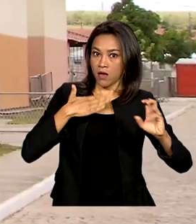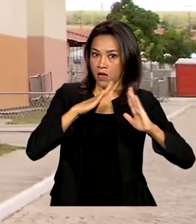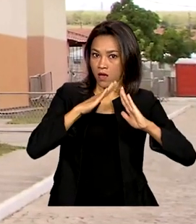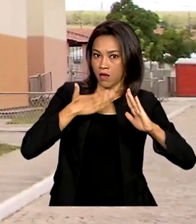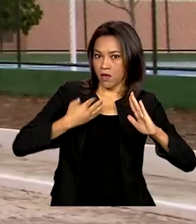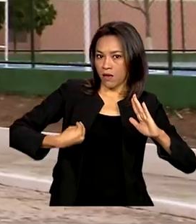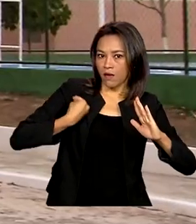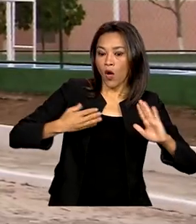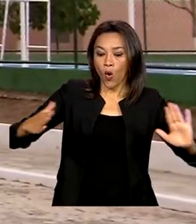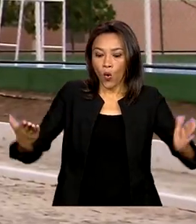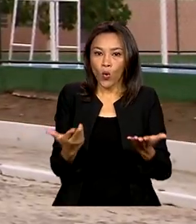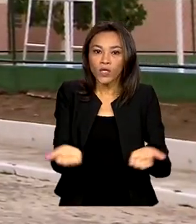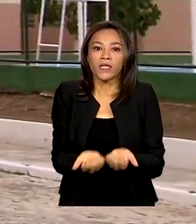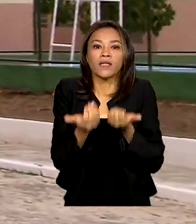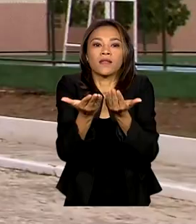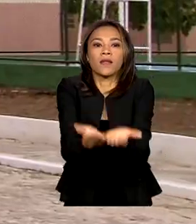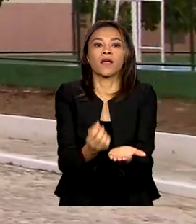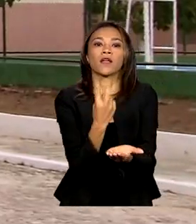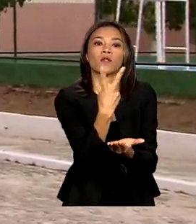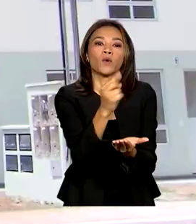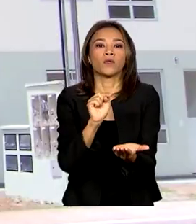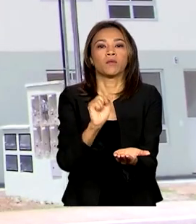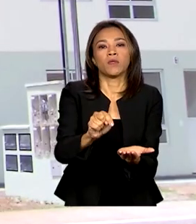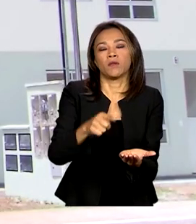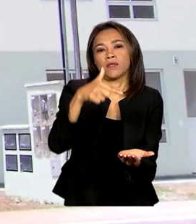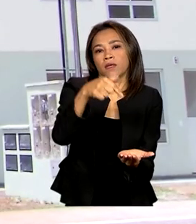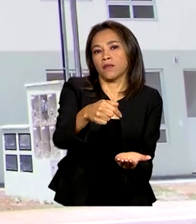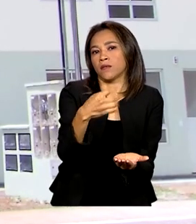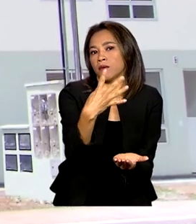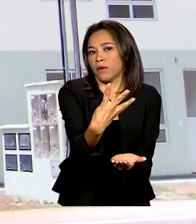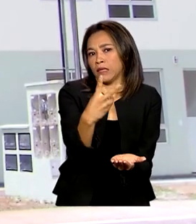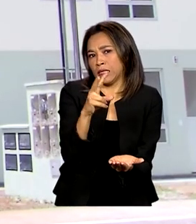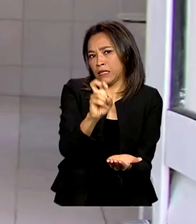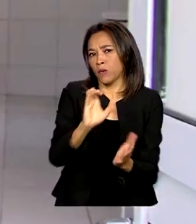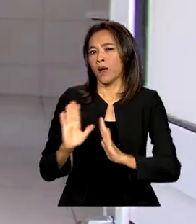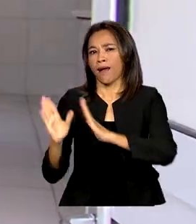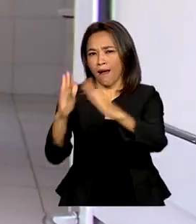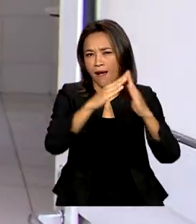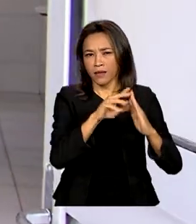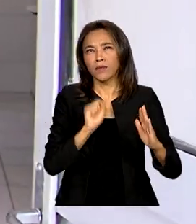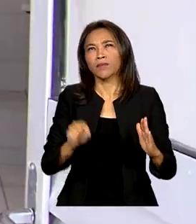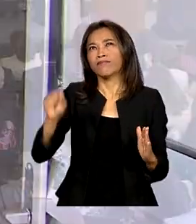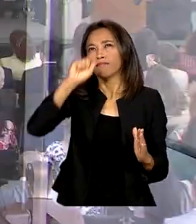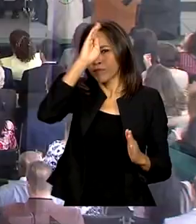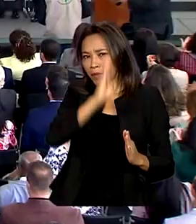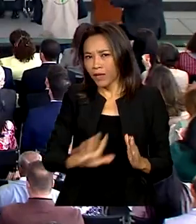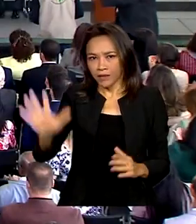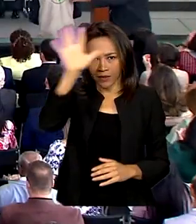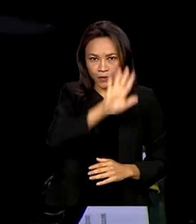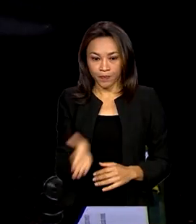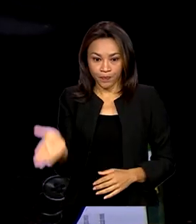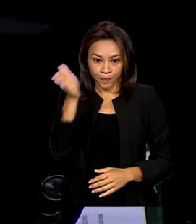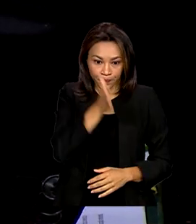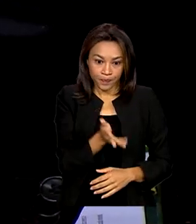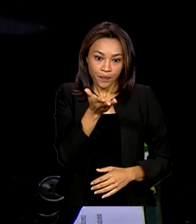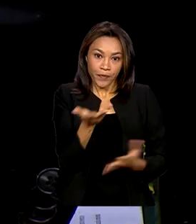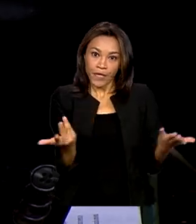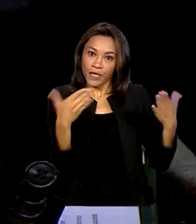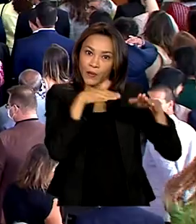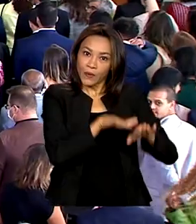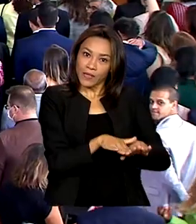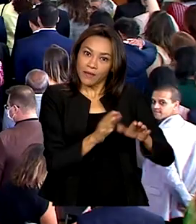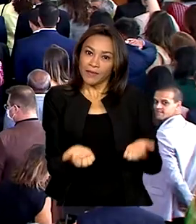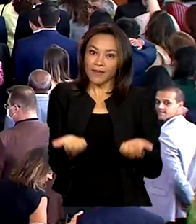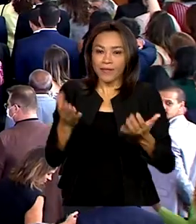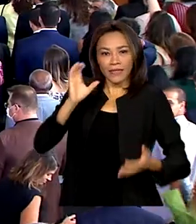entregues hoje 2.745 imóveis em todo o país. Inclusão e cidadania.